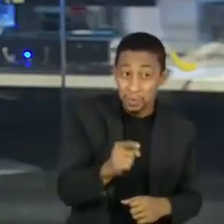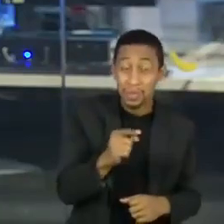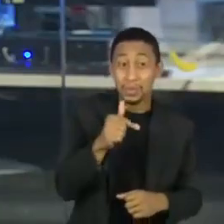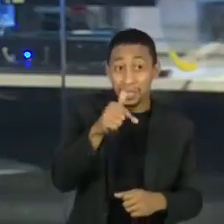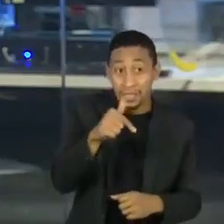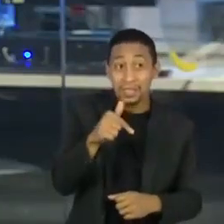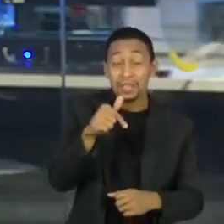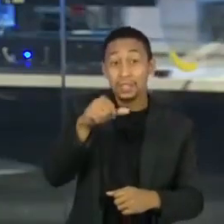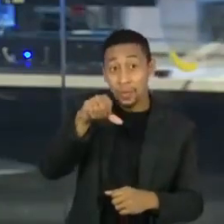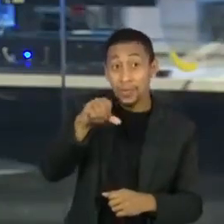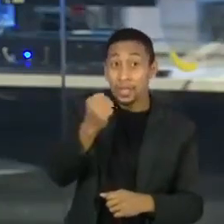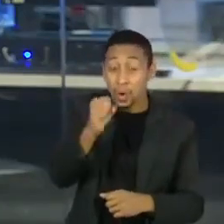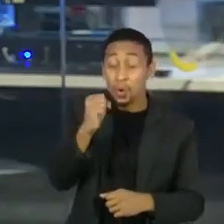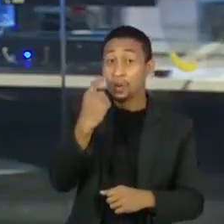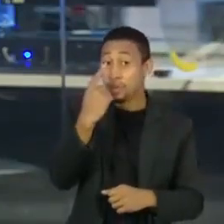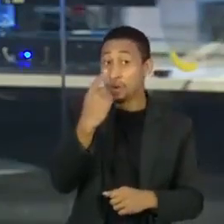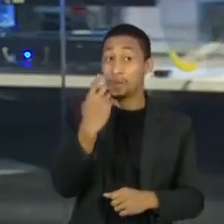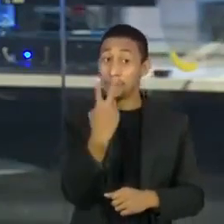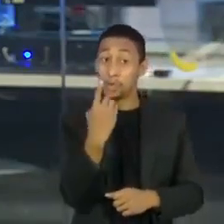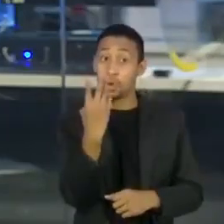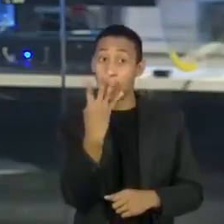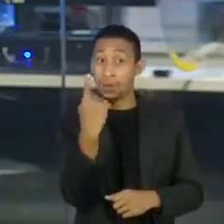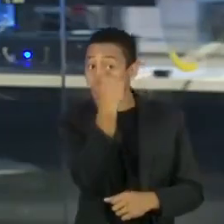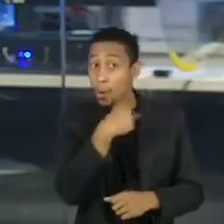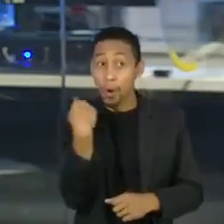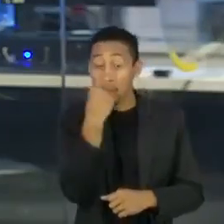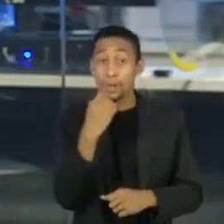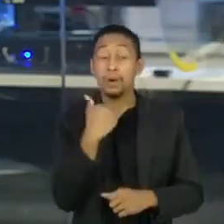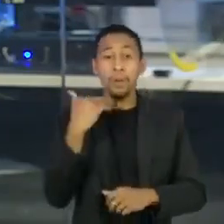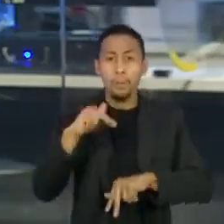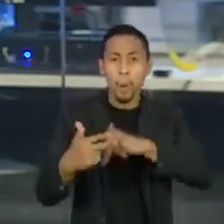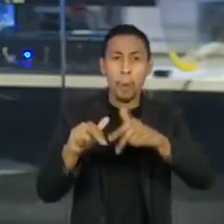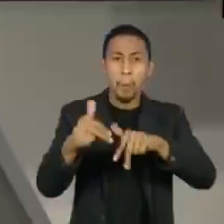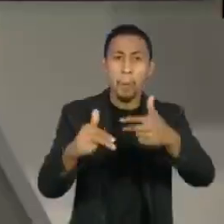nas últimas 24 horas. Um novo e triste recorde.